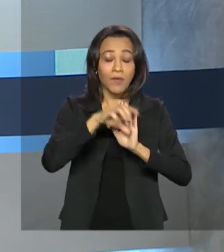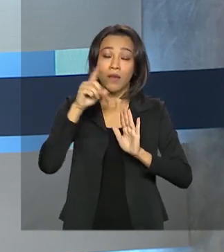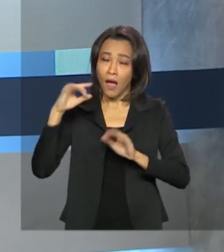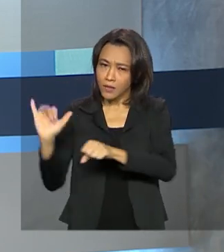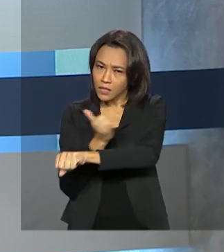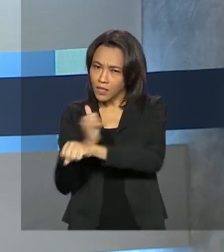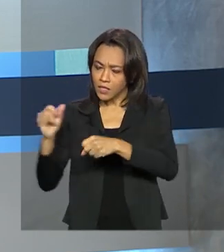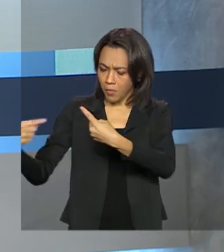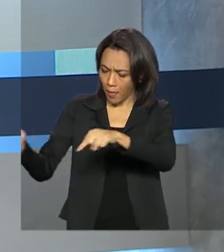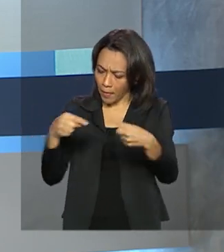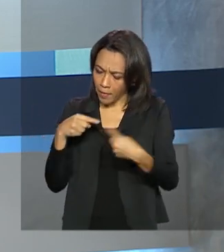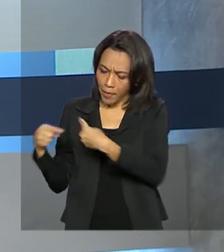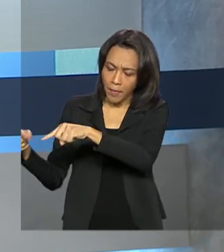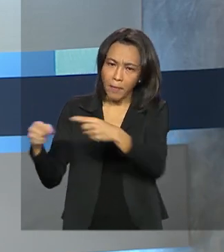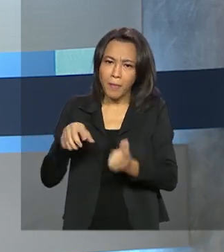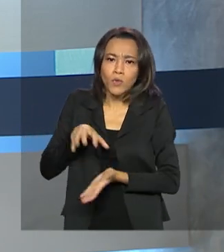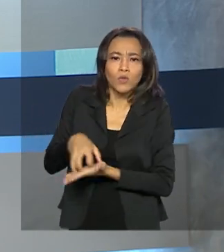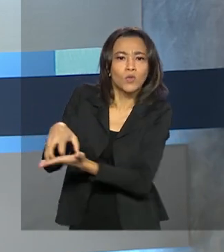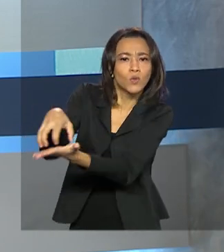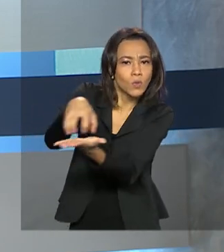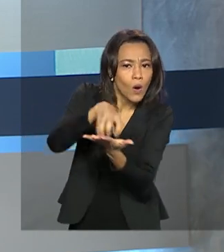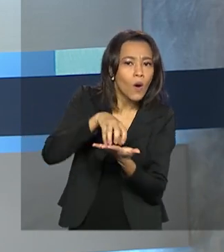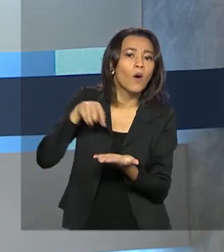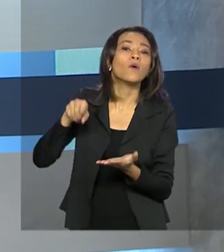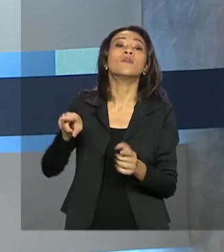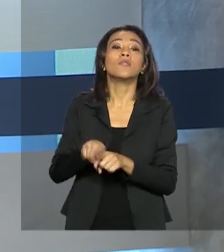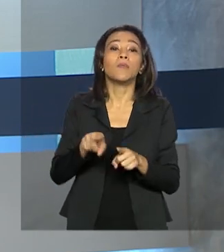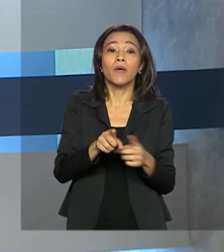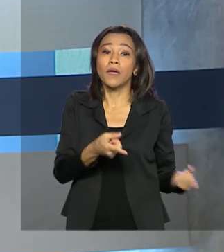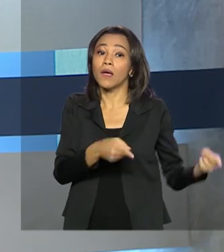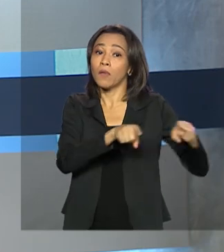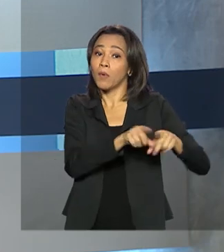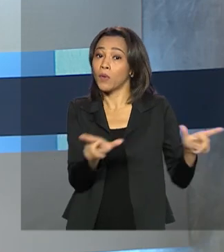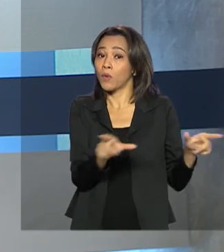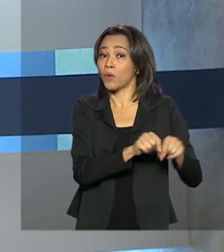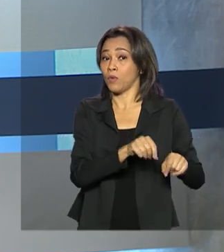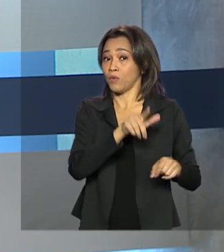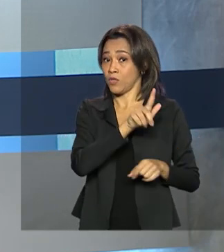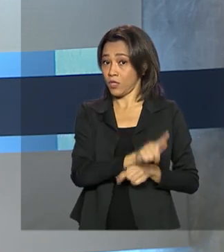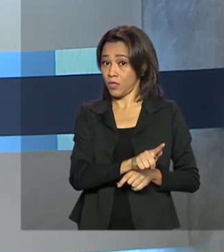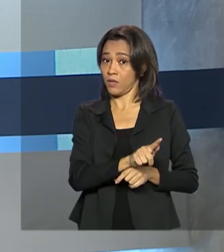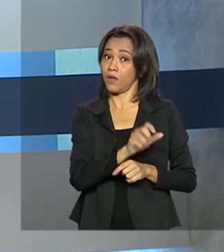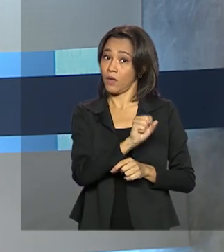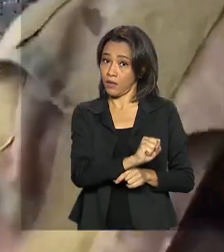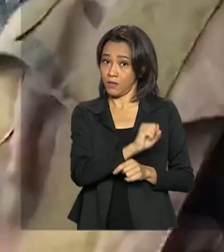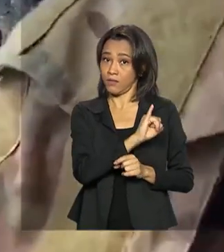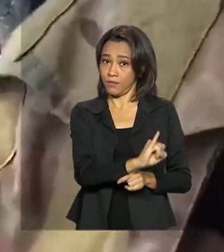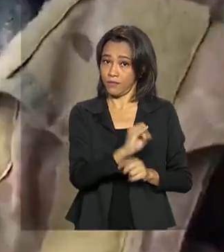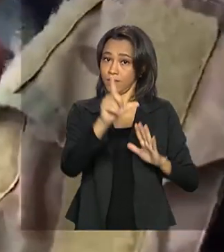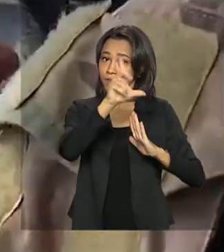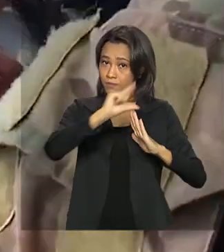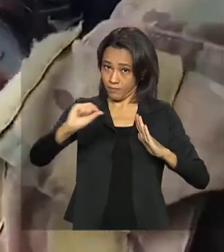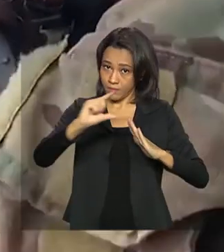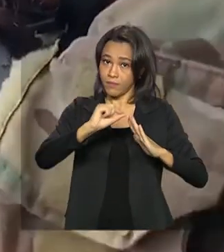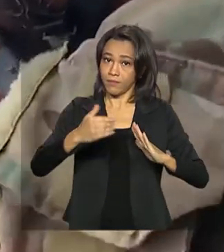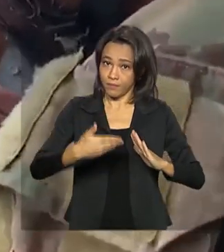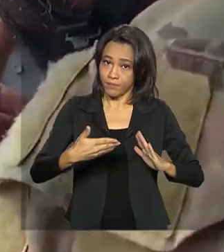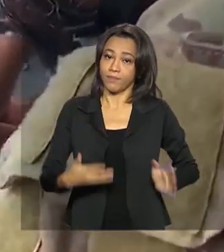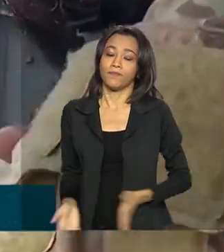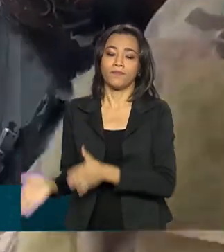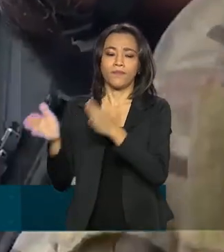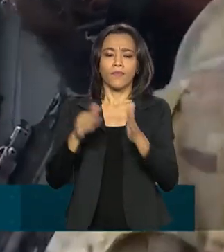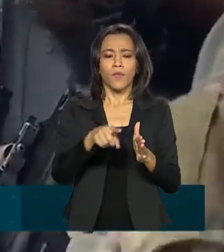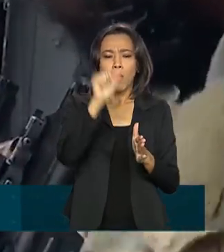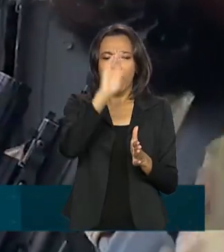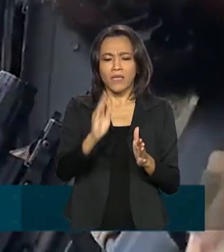sendo discutidas pelos órgãos envolvidos junto com o Gabinete de Segurança Institucional. O Brasil tem 17